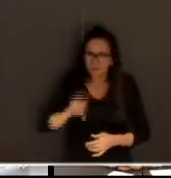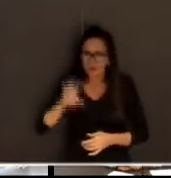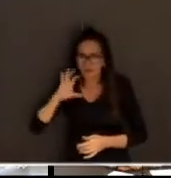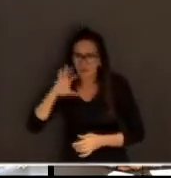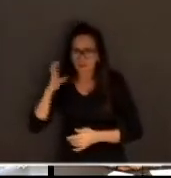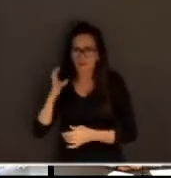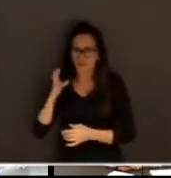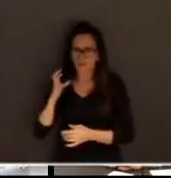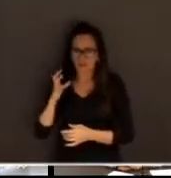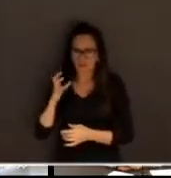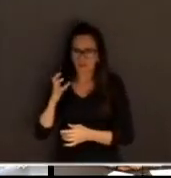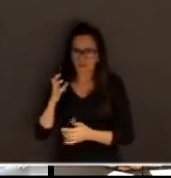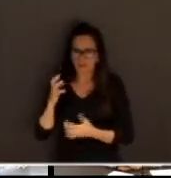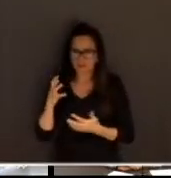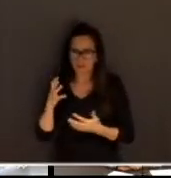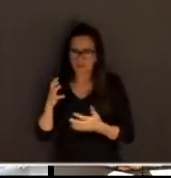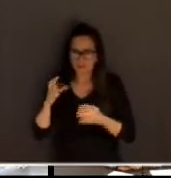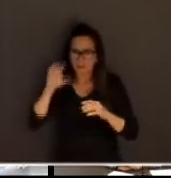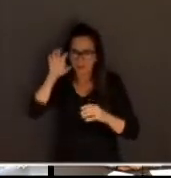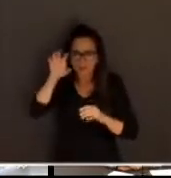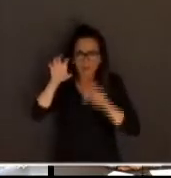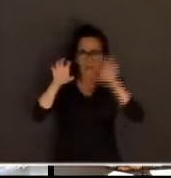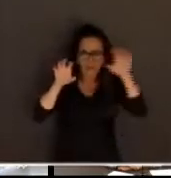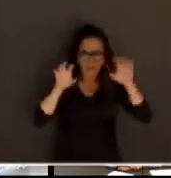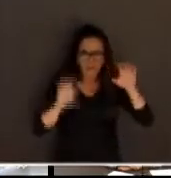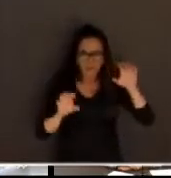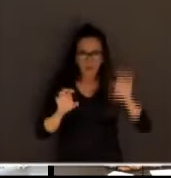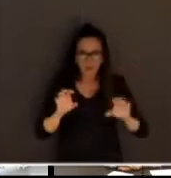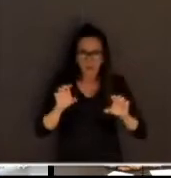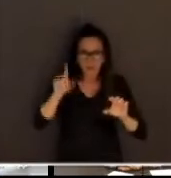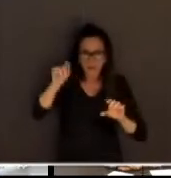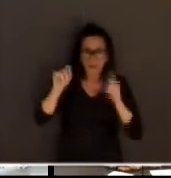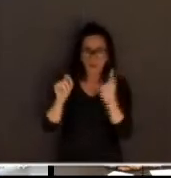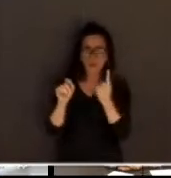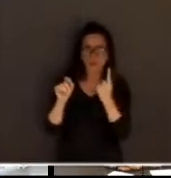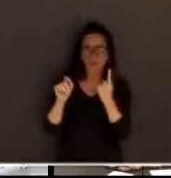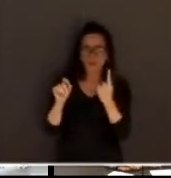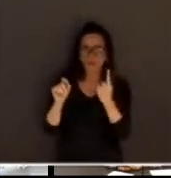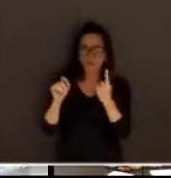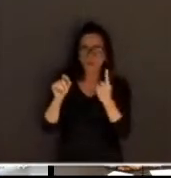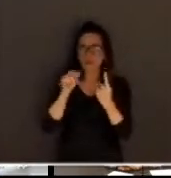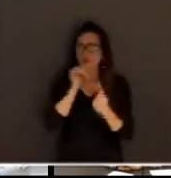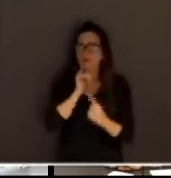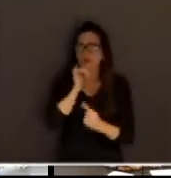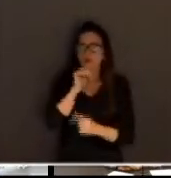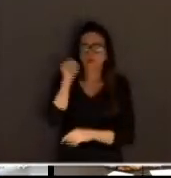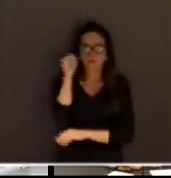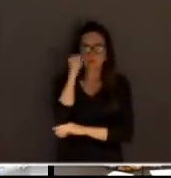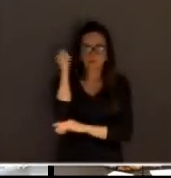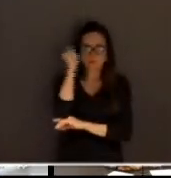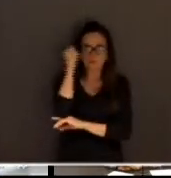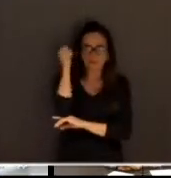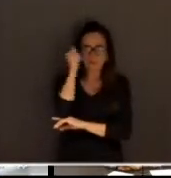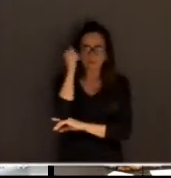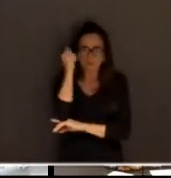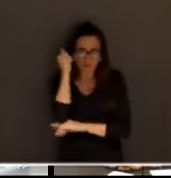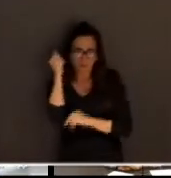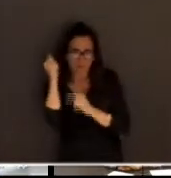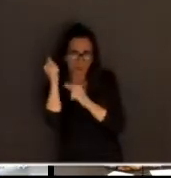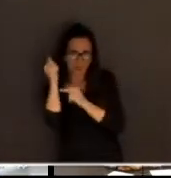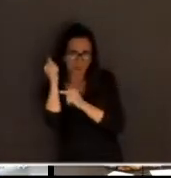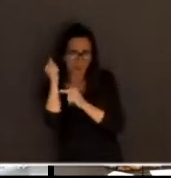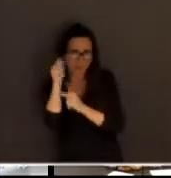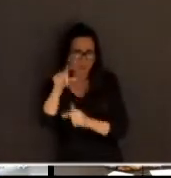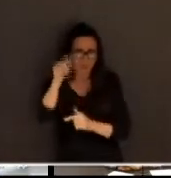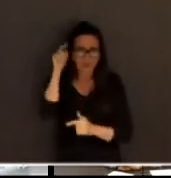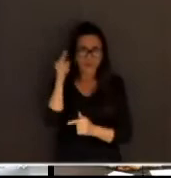exagerando. Cada comarca está adotando um tipo de procedimento. Aí, no Mato Grosso, estão adotando um tipo de procedimento. Aqui no Instituto